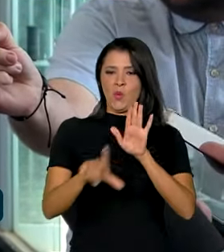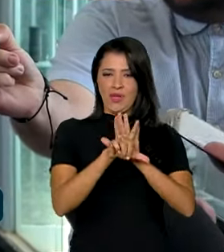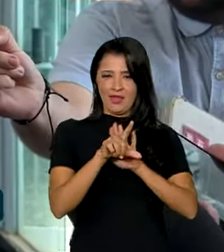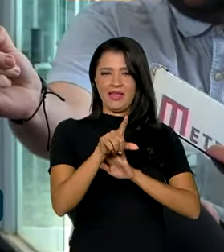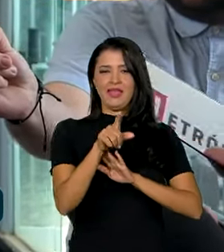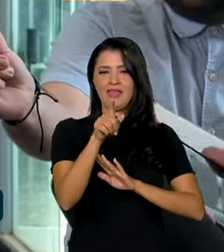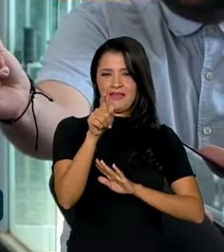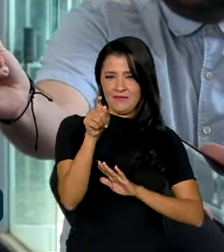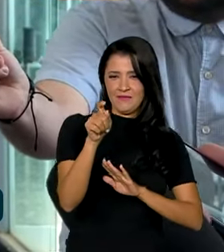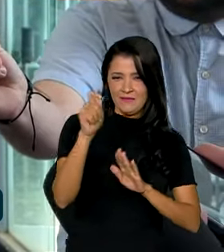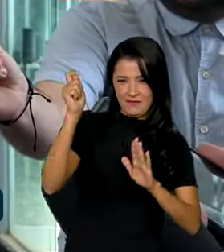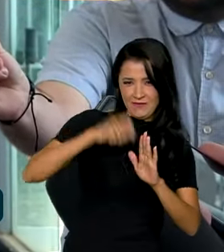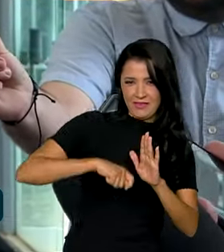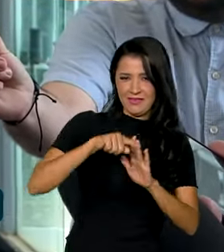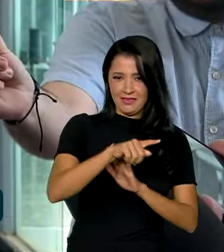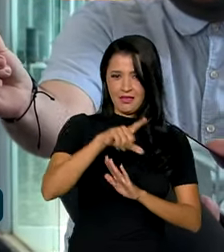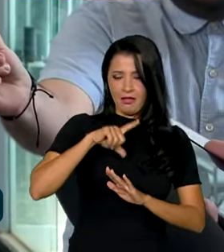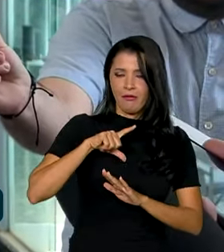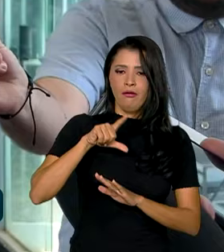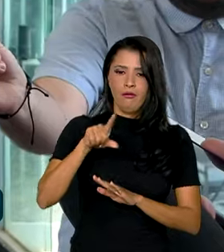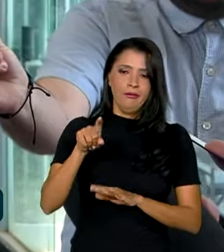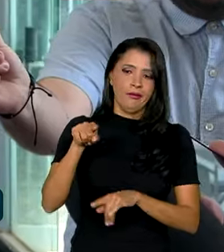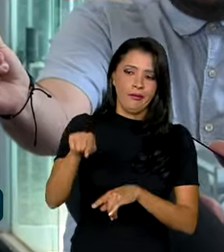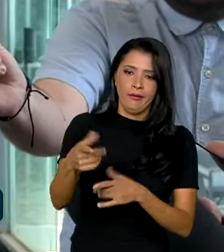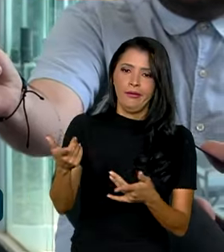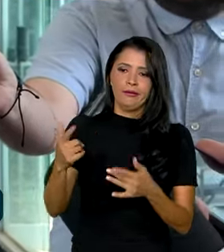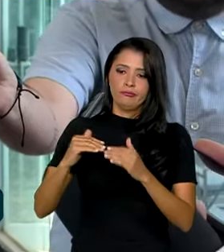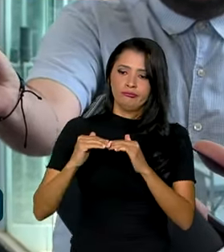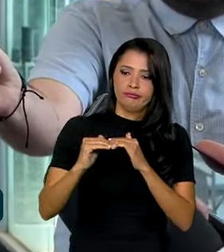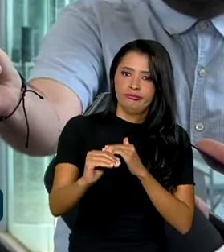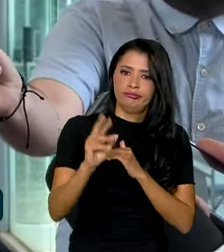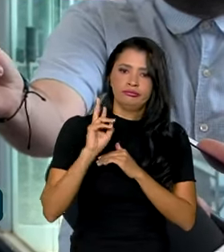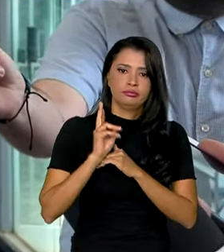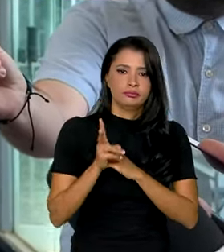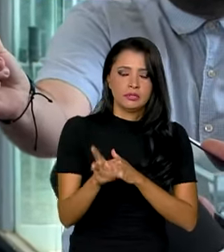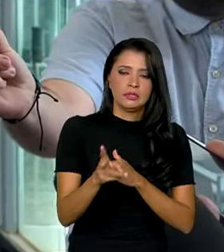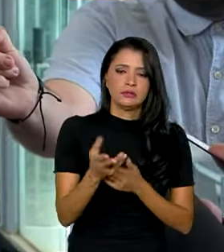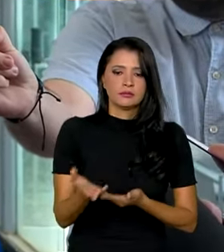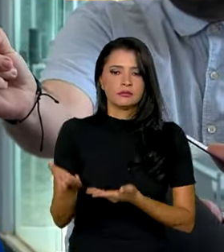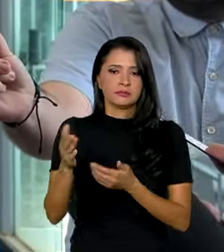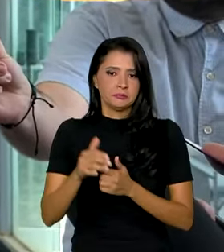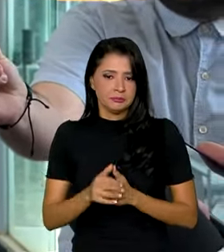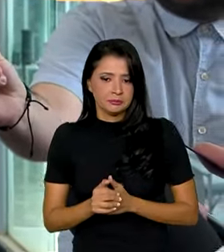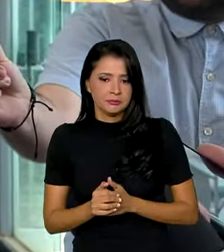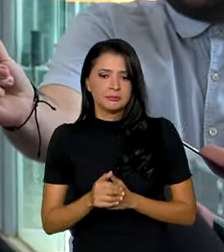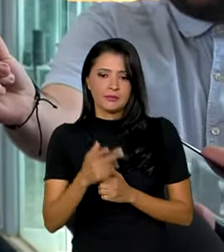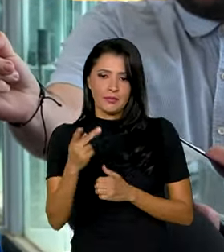acomoda definitivamente a situação e a trajetória macroeconômica do país.